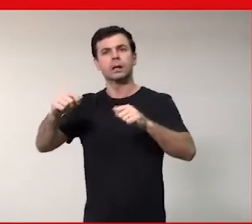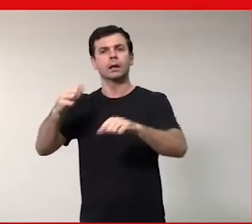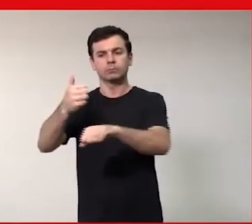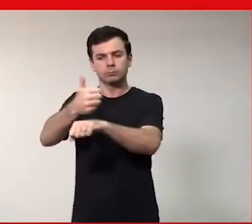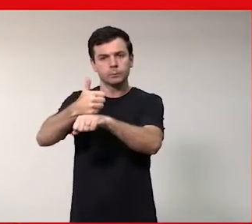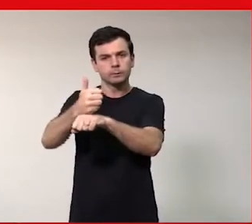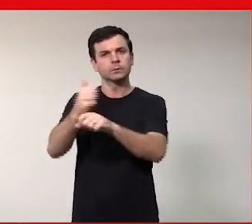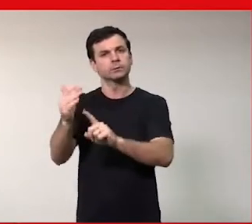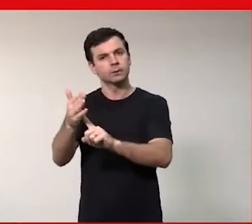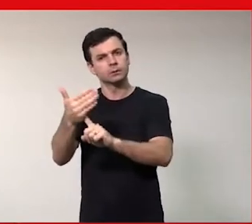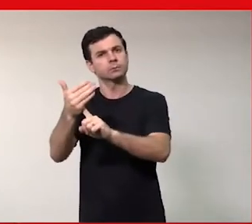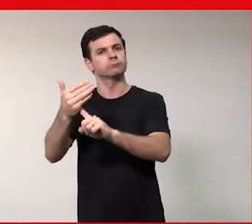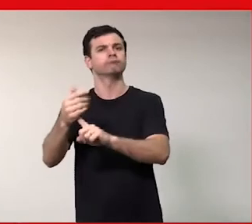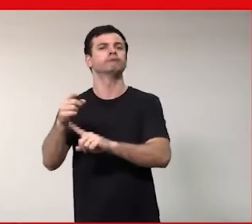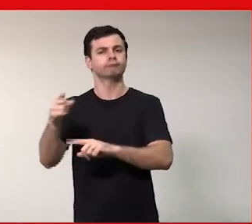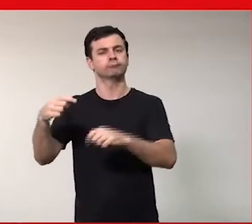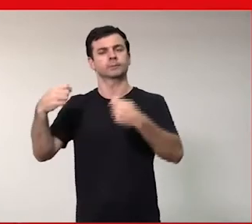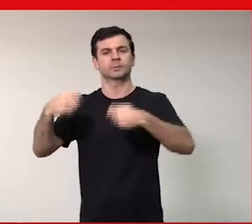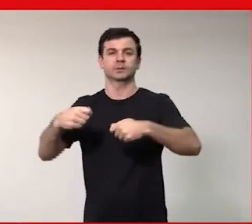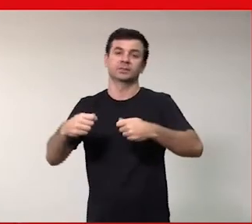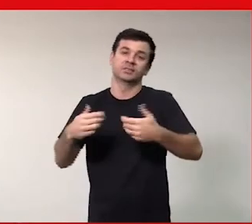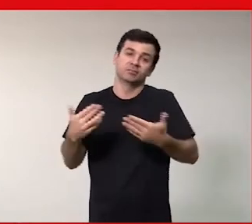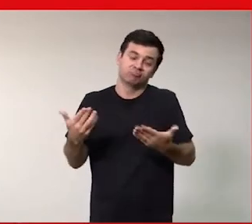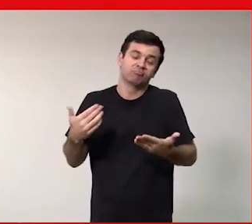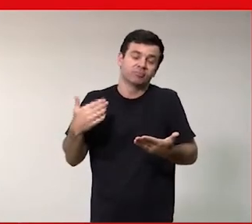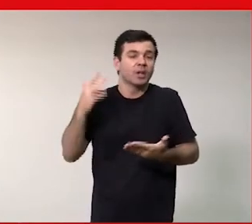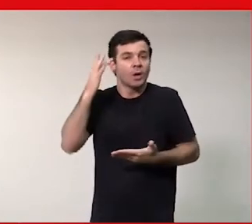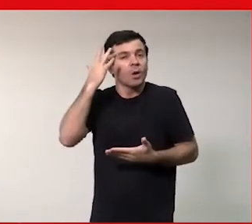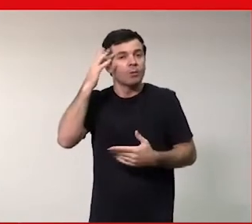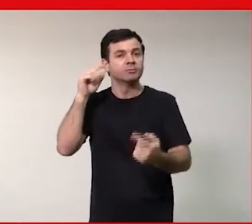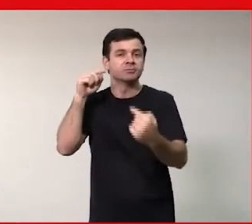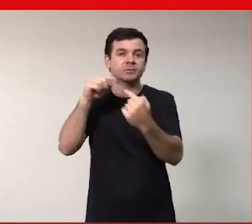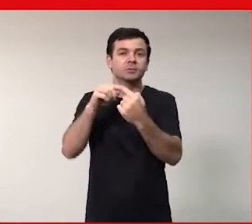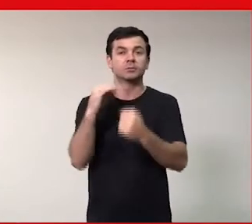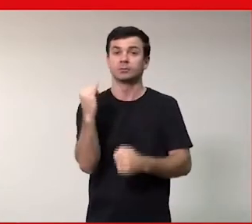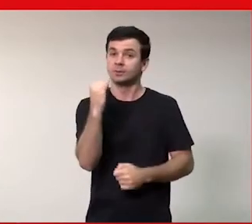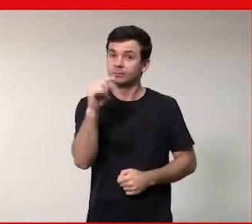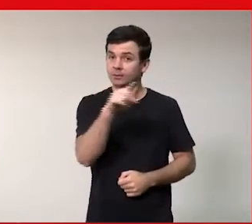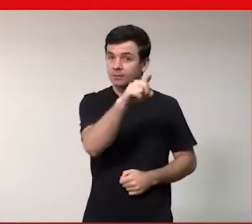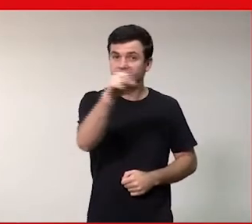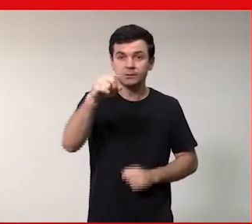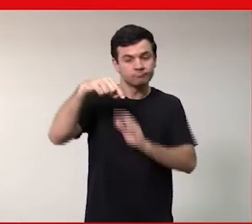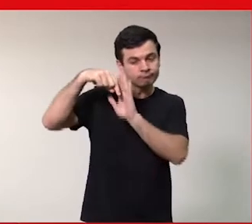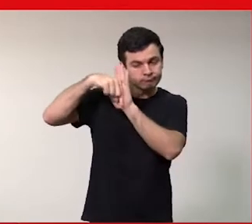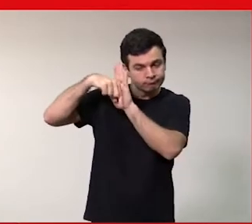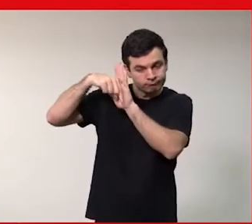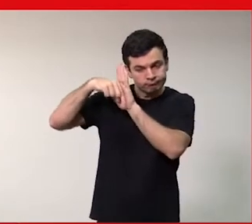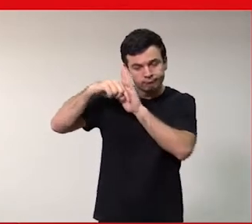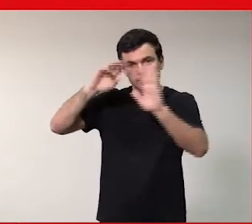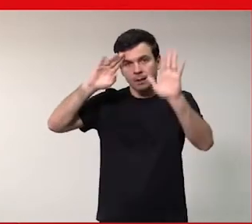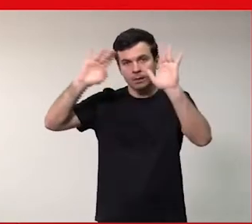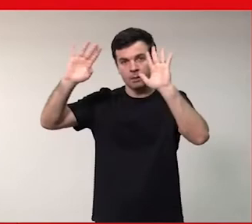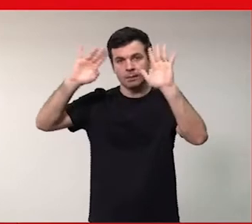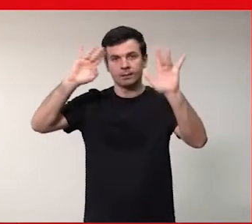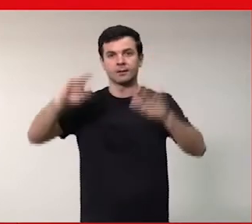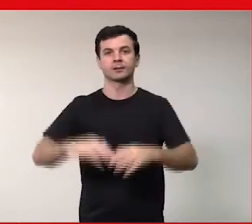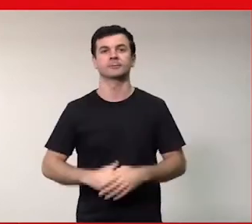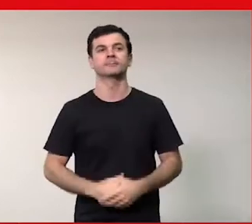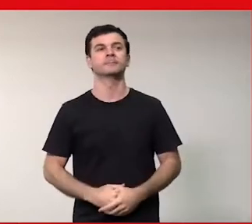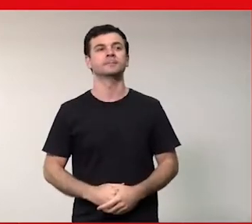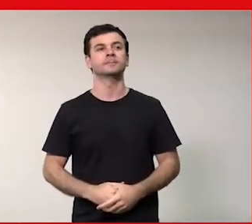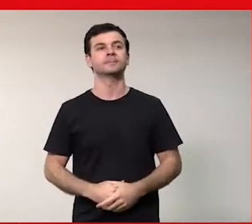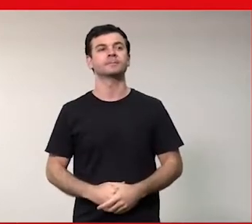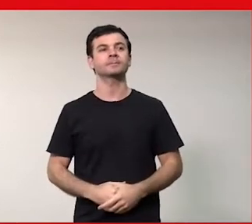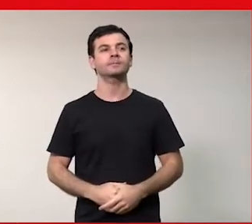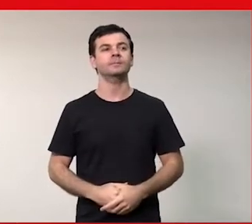tecnologia então é isso que eu acho que é super importante a gente refletir para as minhas